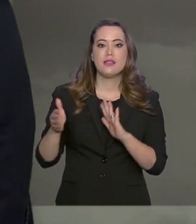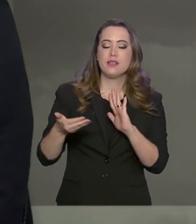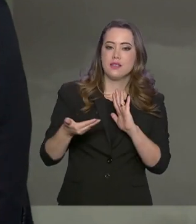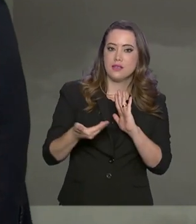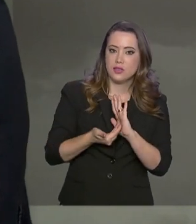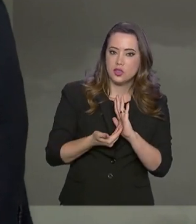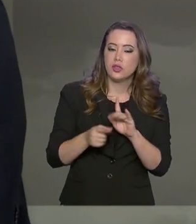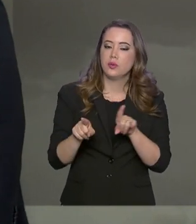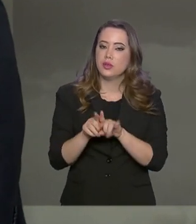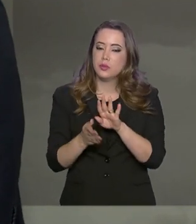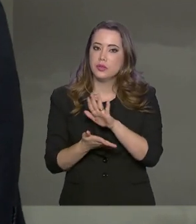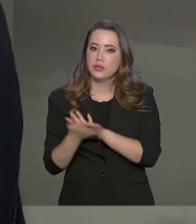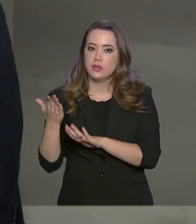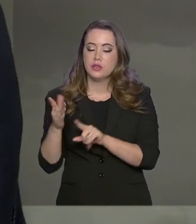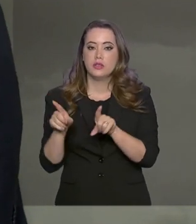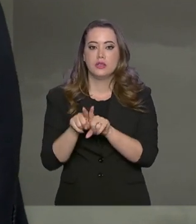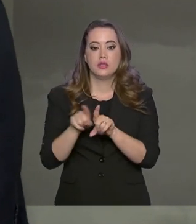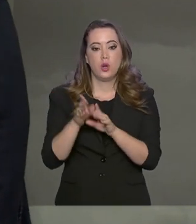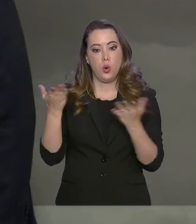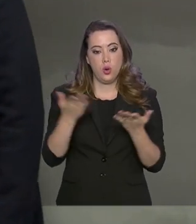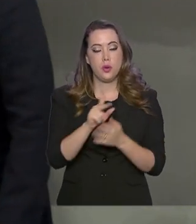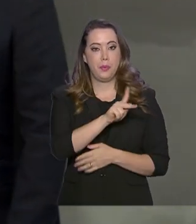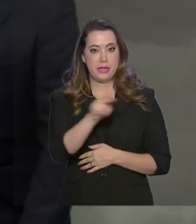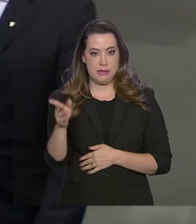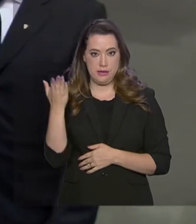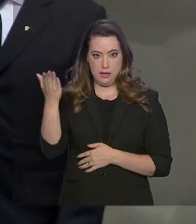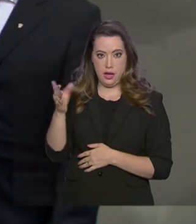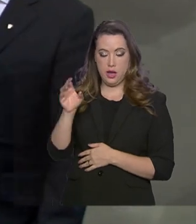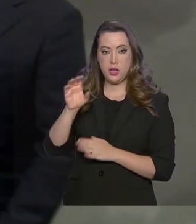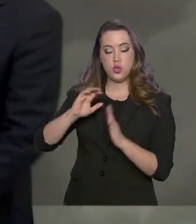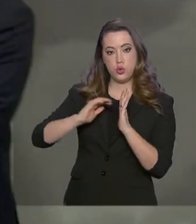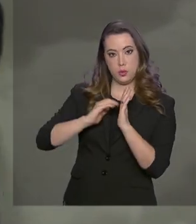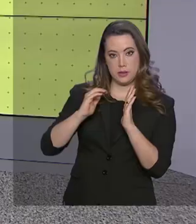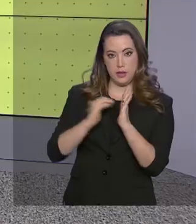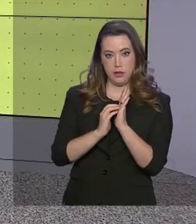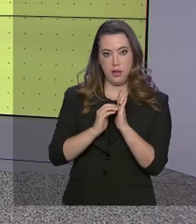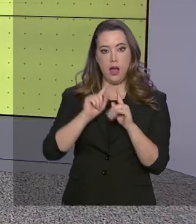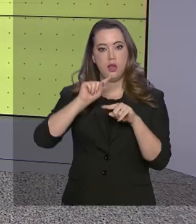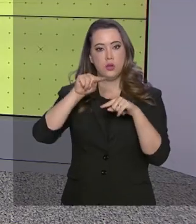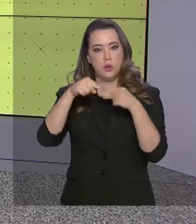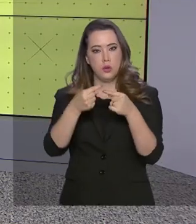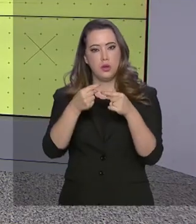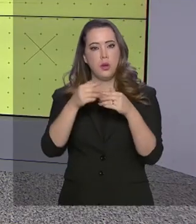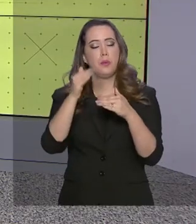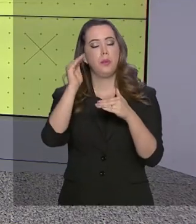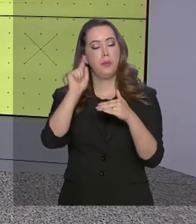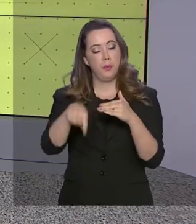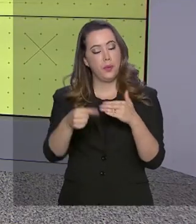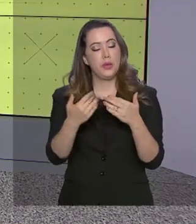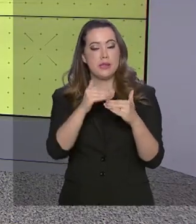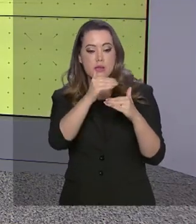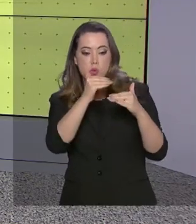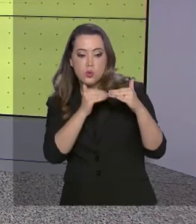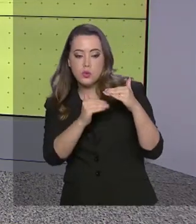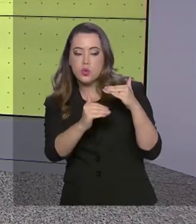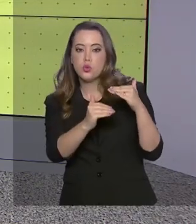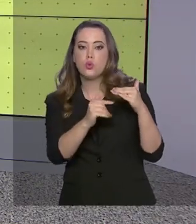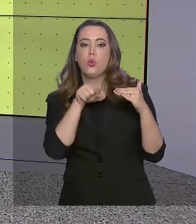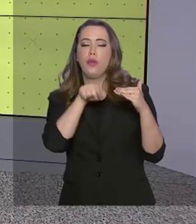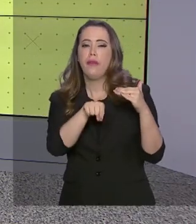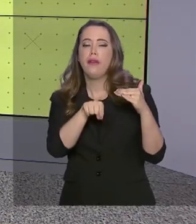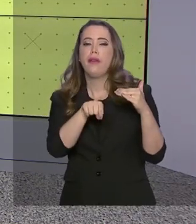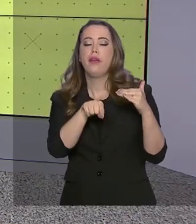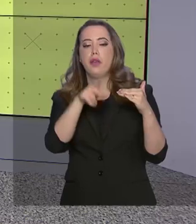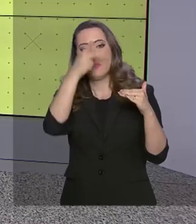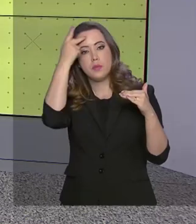do vice-presidente e dos presidentes da Câmara e do Senado, o próximo, na ordem de sucessão do cargo, é o presidente do Supremo